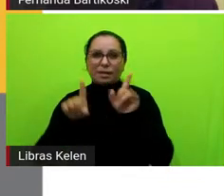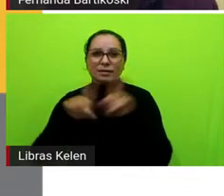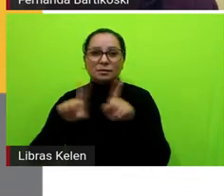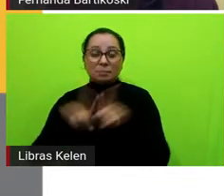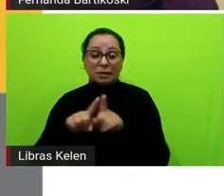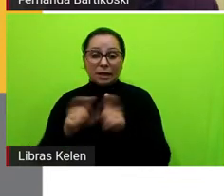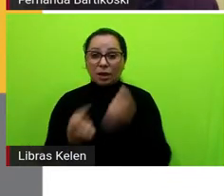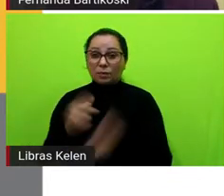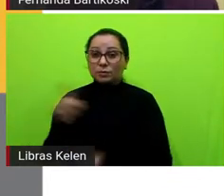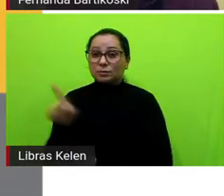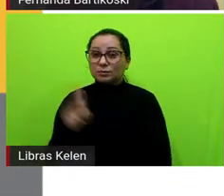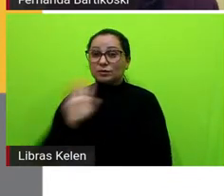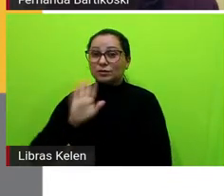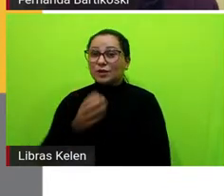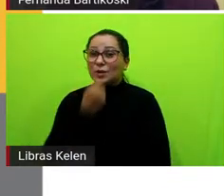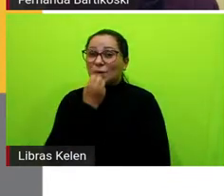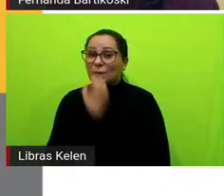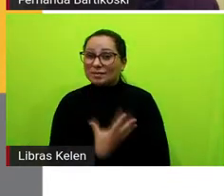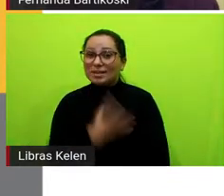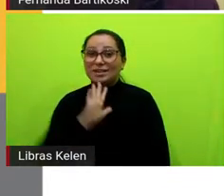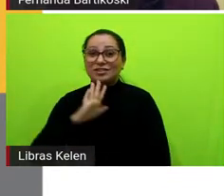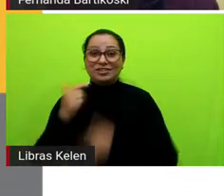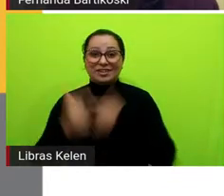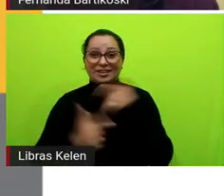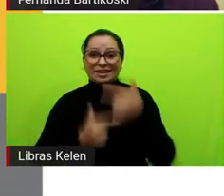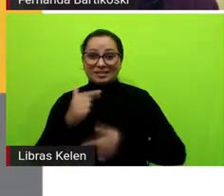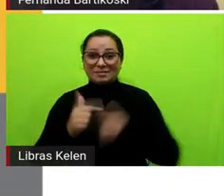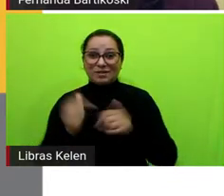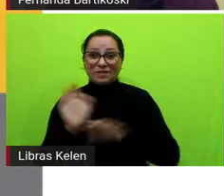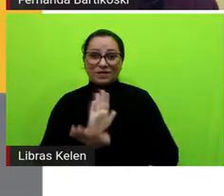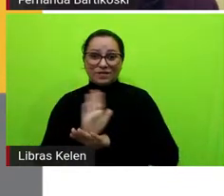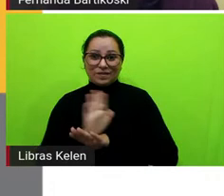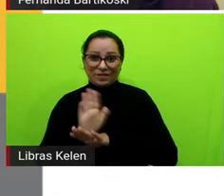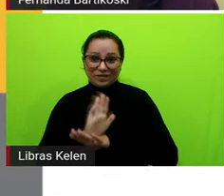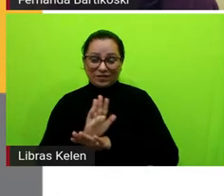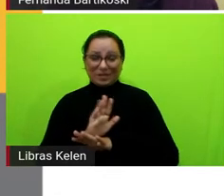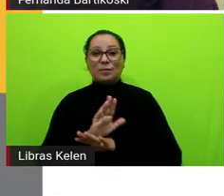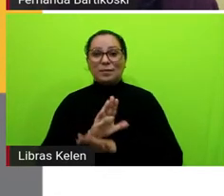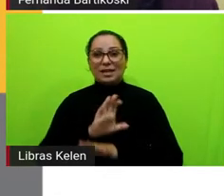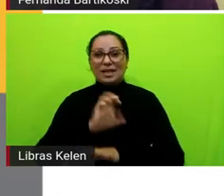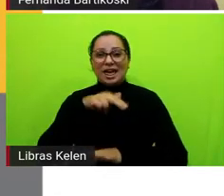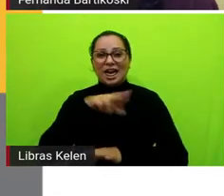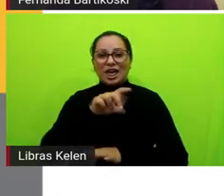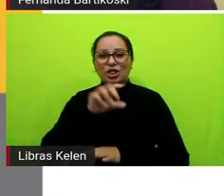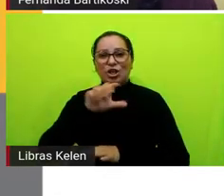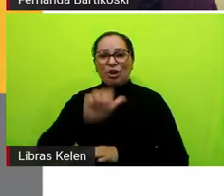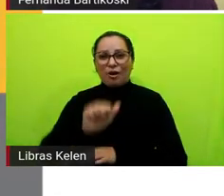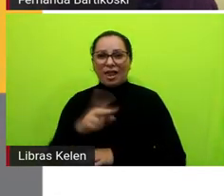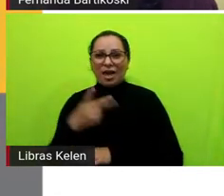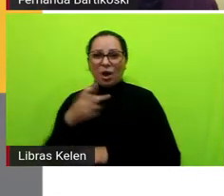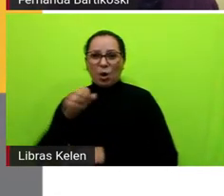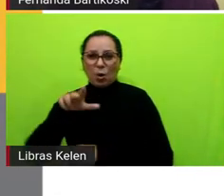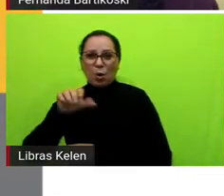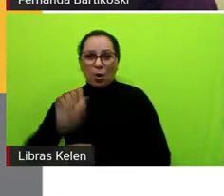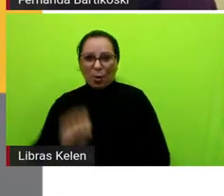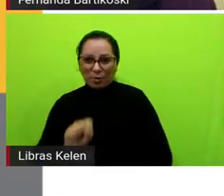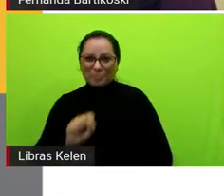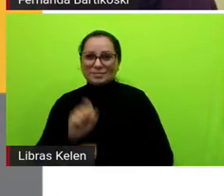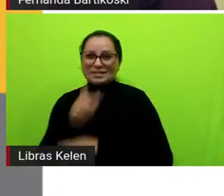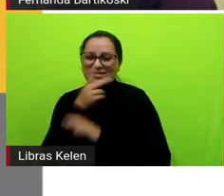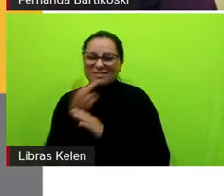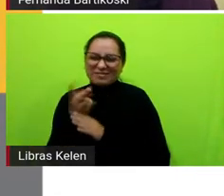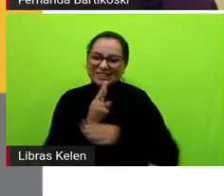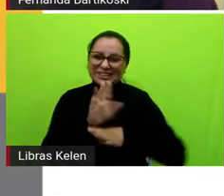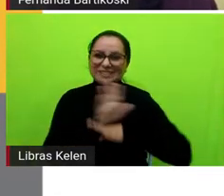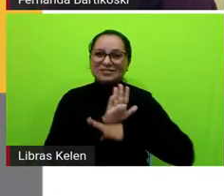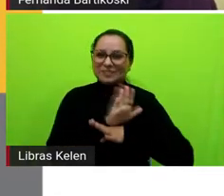aqui que já comentaram que inclusive já trabalharam com o filme da Enola Holmes que é um desdobramento dessa